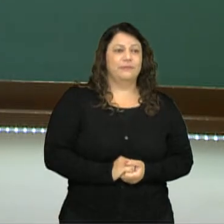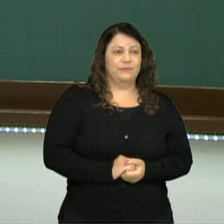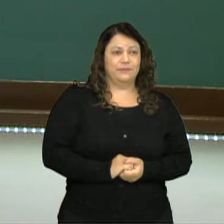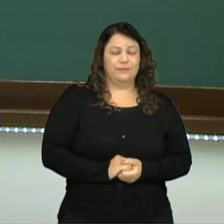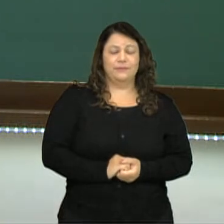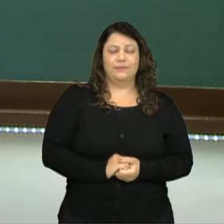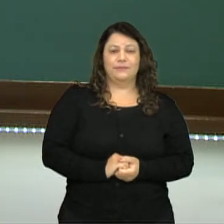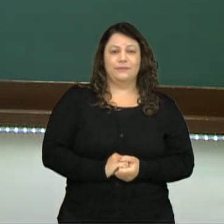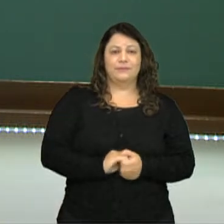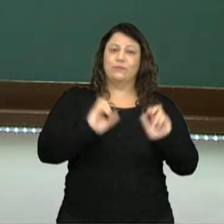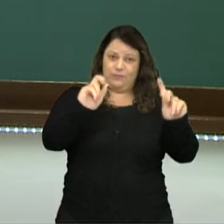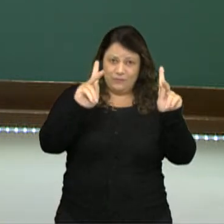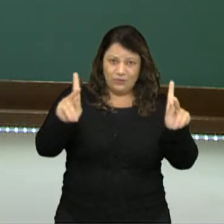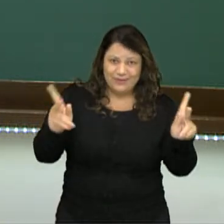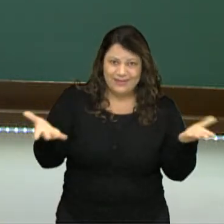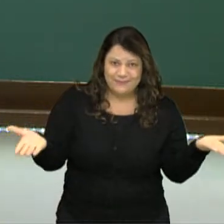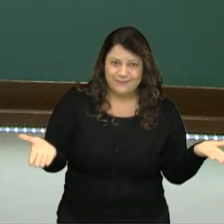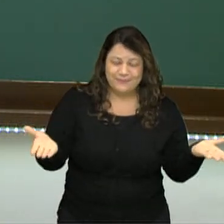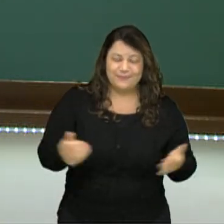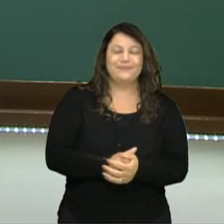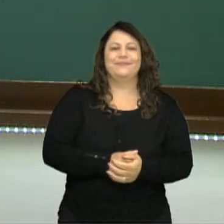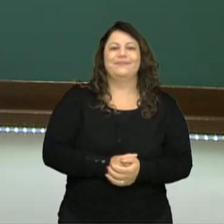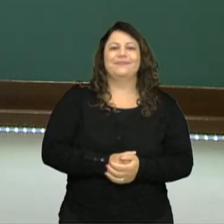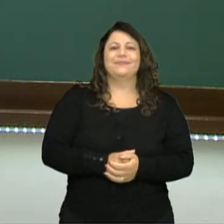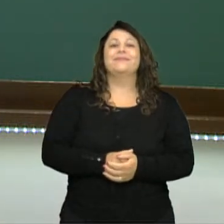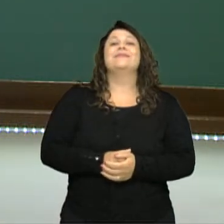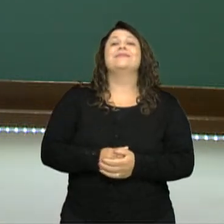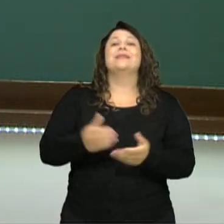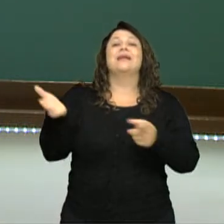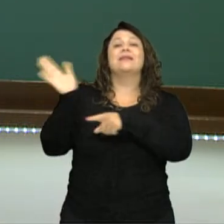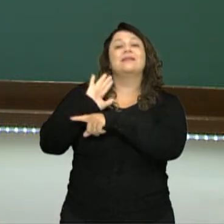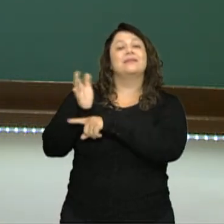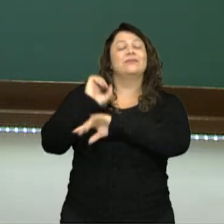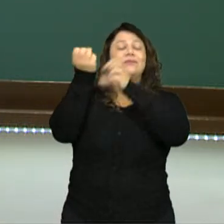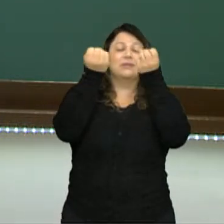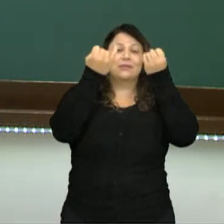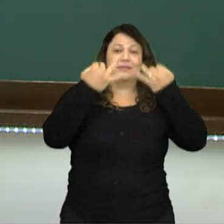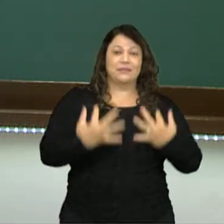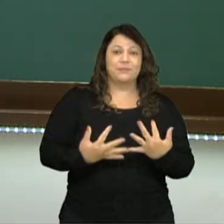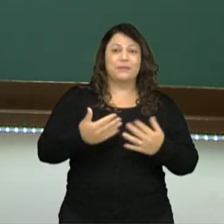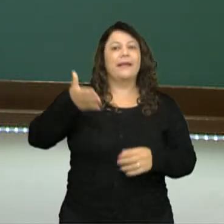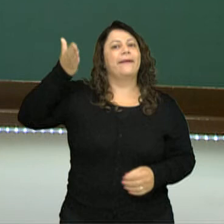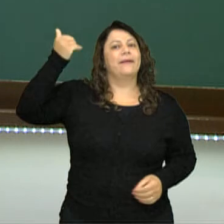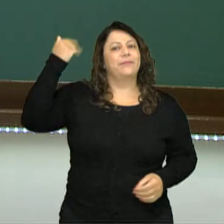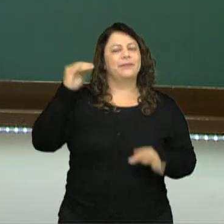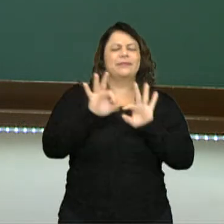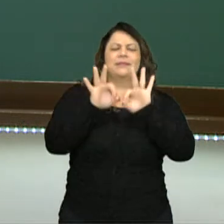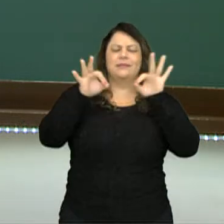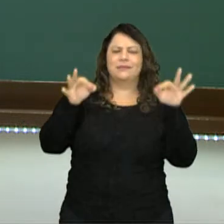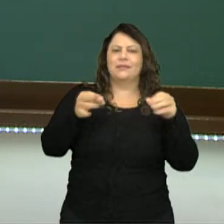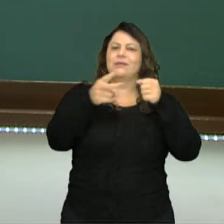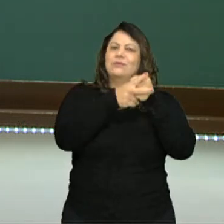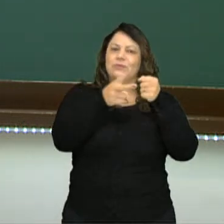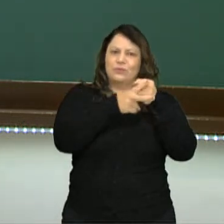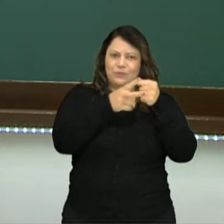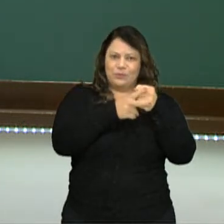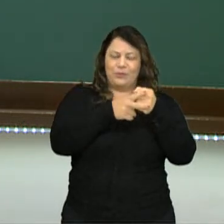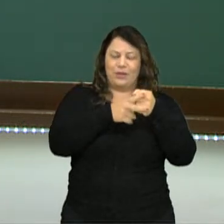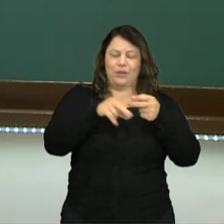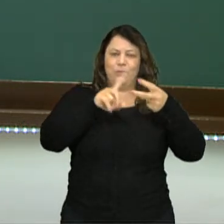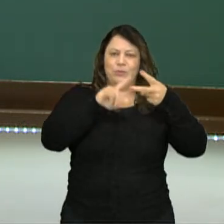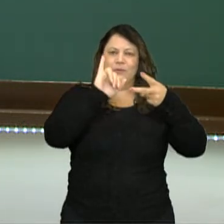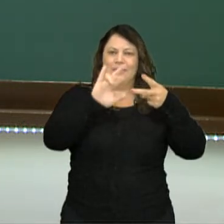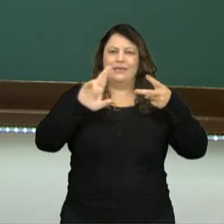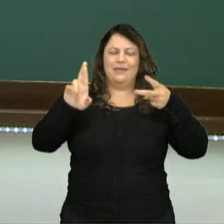Fim. Ok? Students, nesse vídeo, falamos sobre o passado simples dos verbos irregulares, um